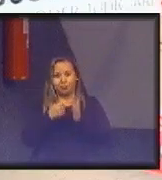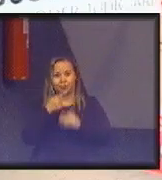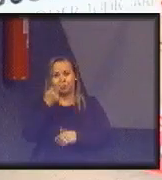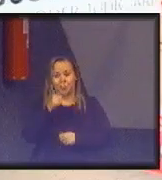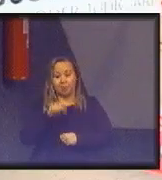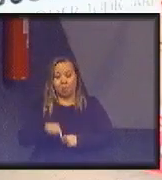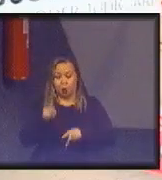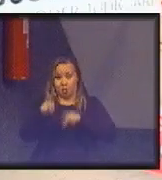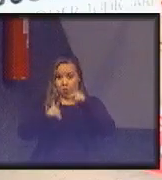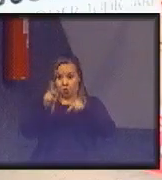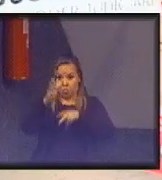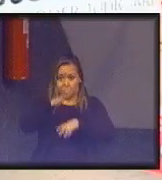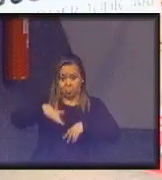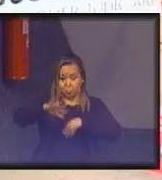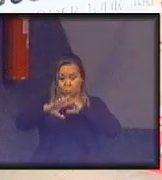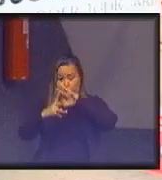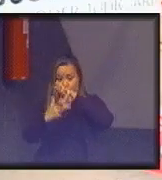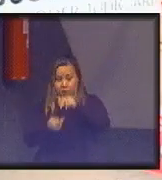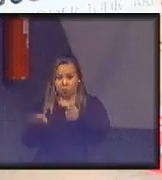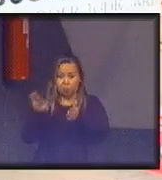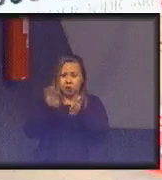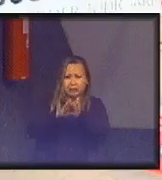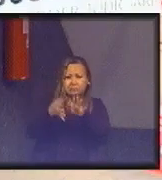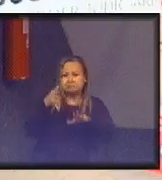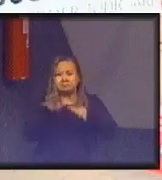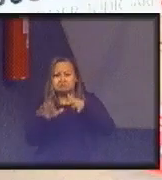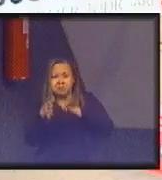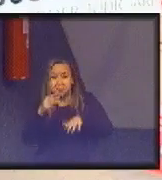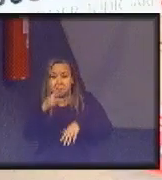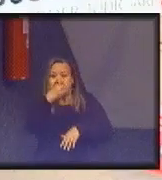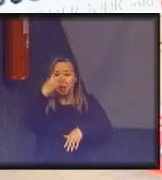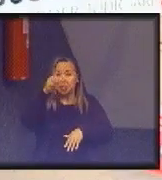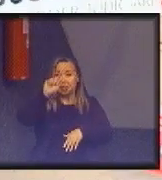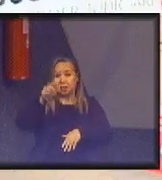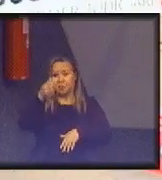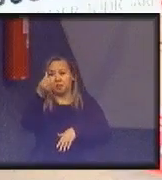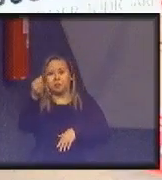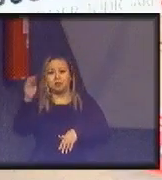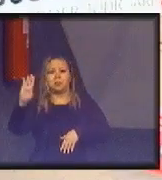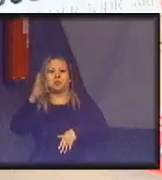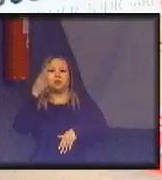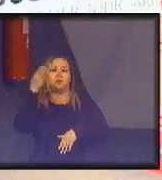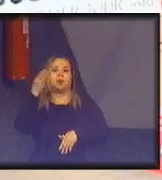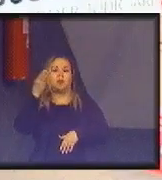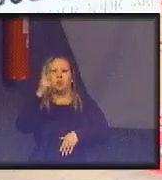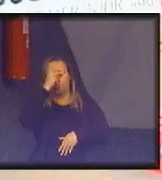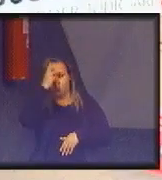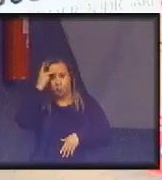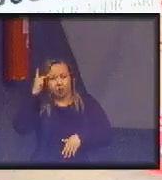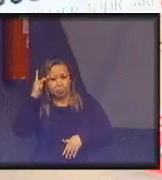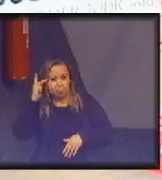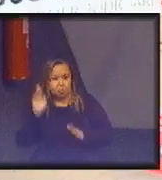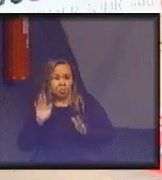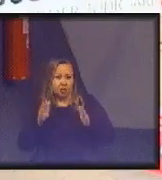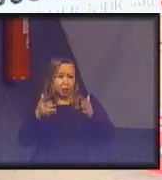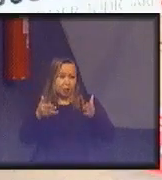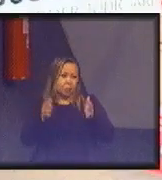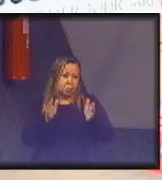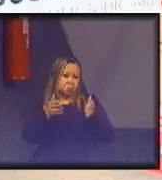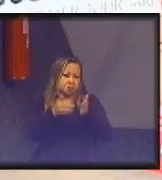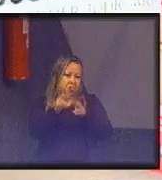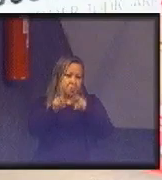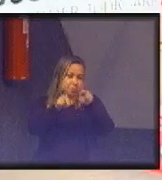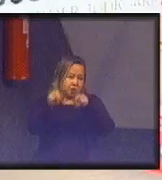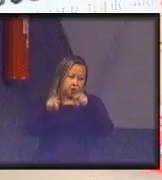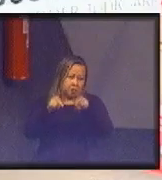população mundial chegasse mais ou menos 3,6 bilhões de pessoas na classe média, que seria